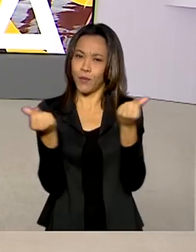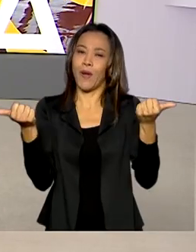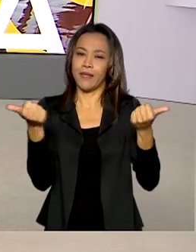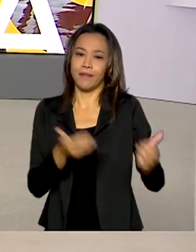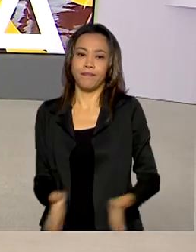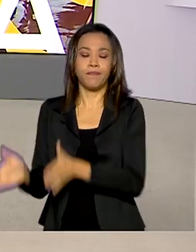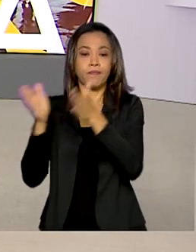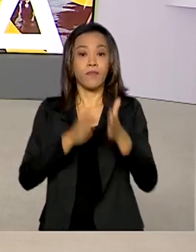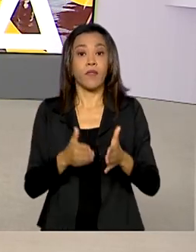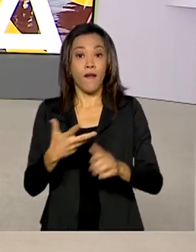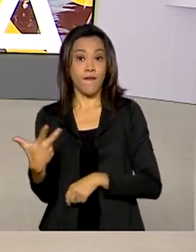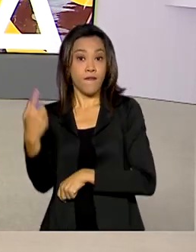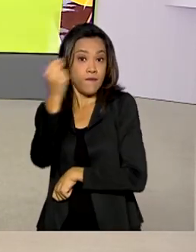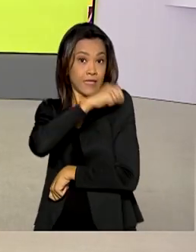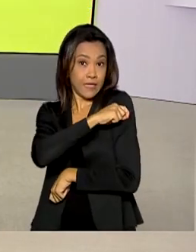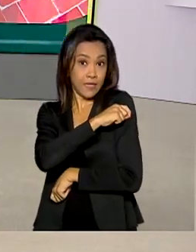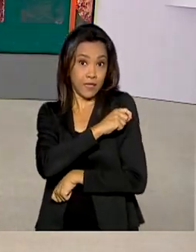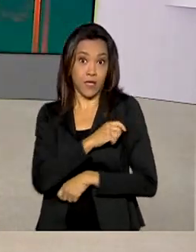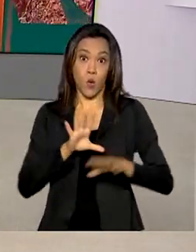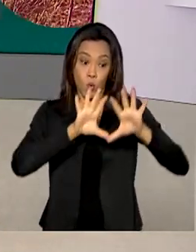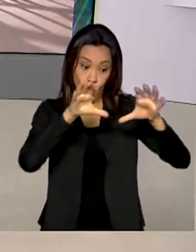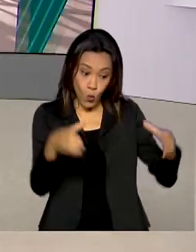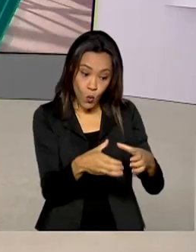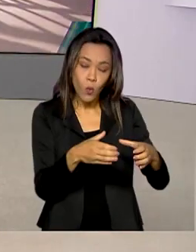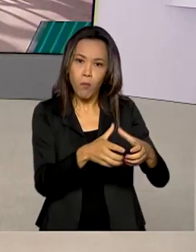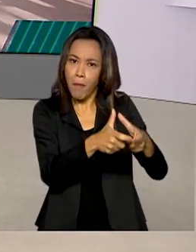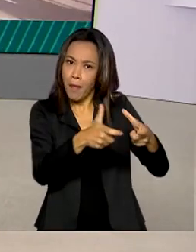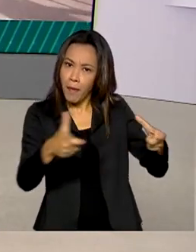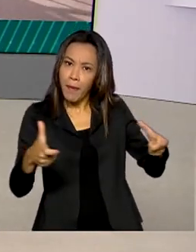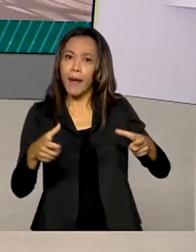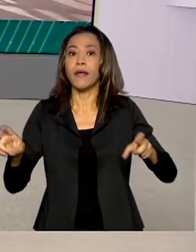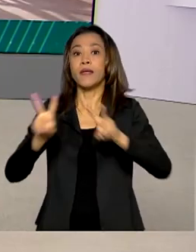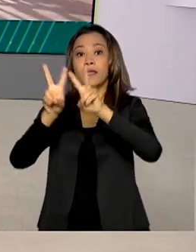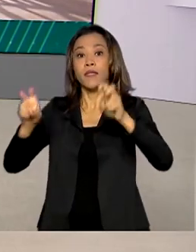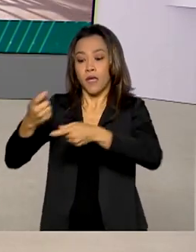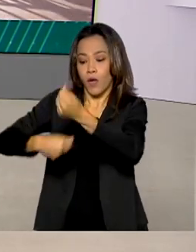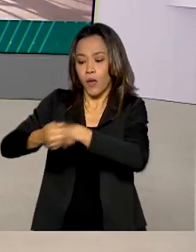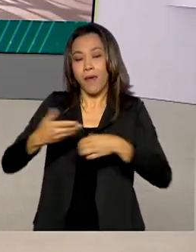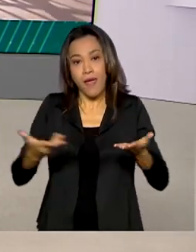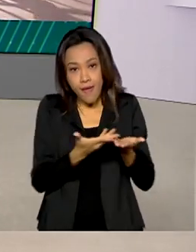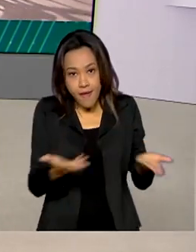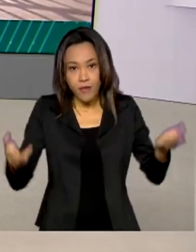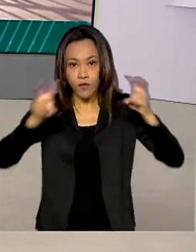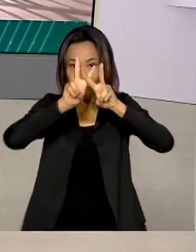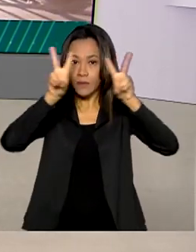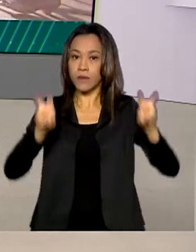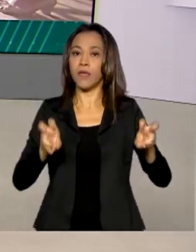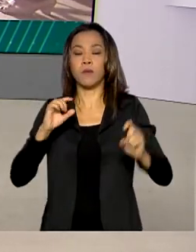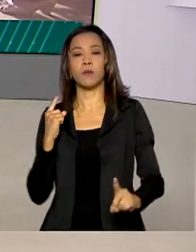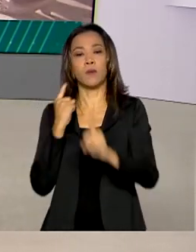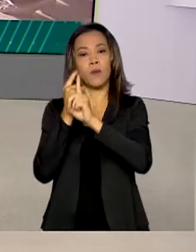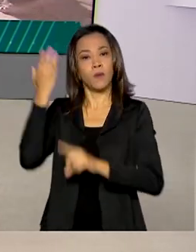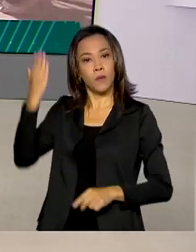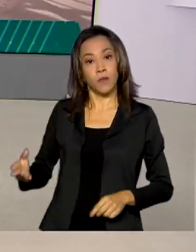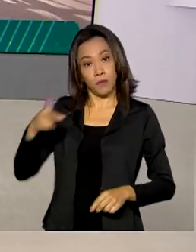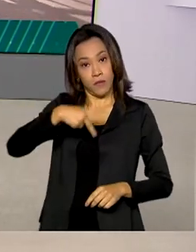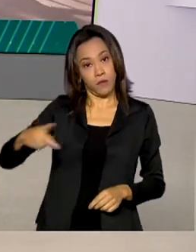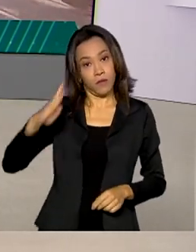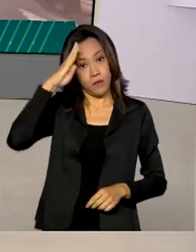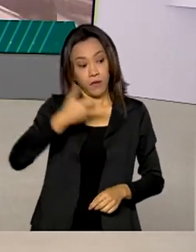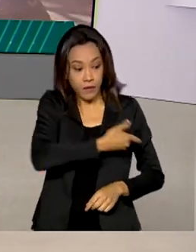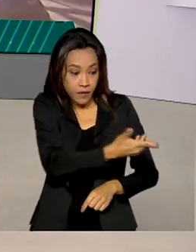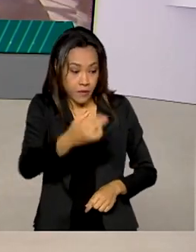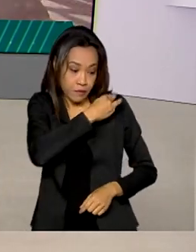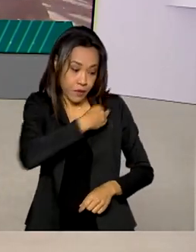Vacinação em massa e agenda econômica. Esses foram os principais temas na pauta de um encontro do presidente Jair Bolsonaro e ministros com